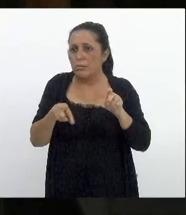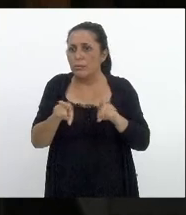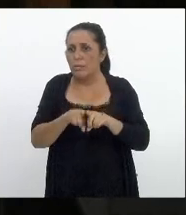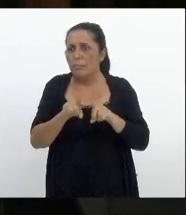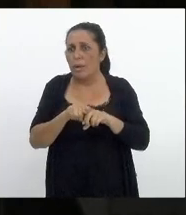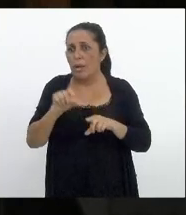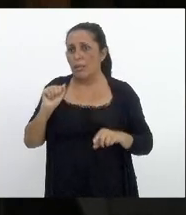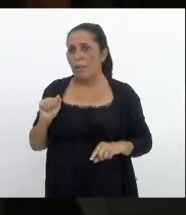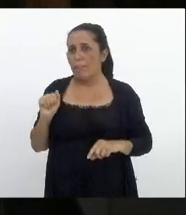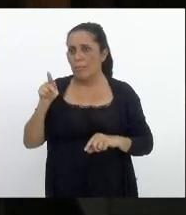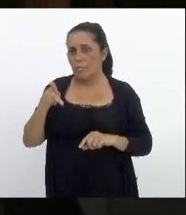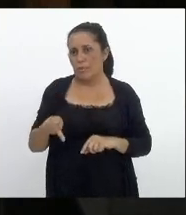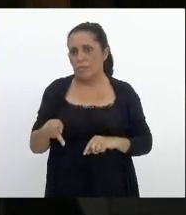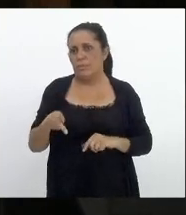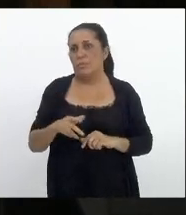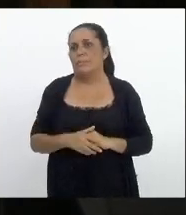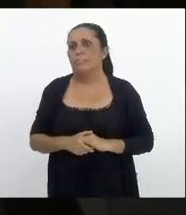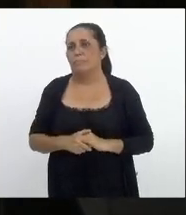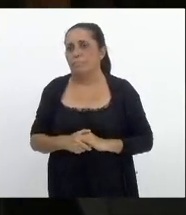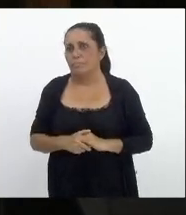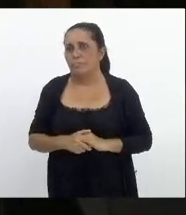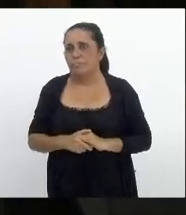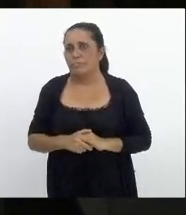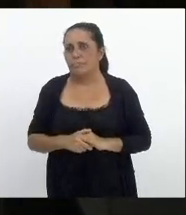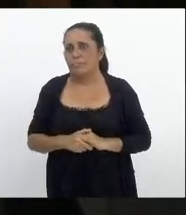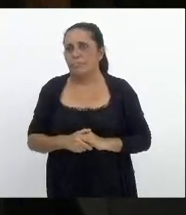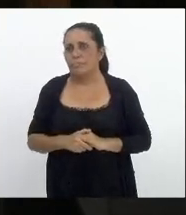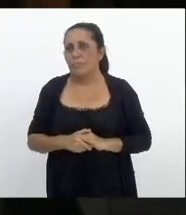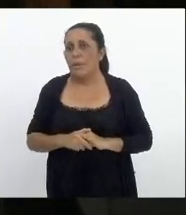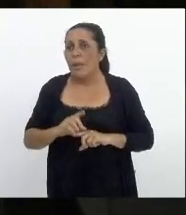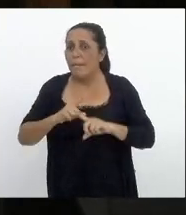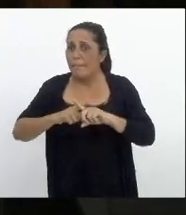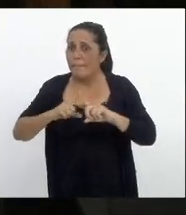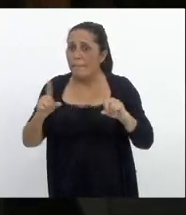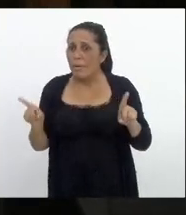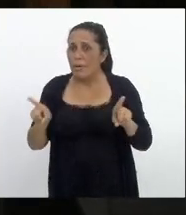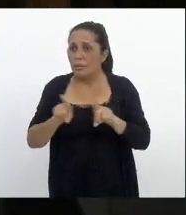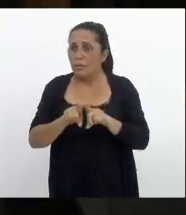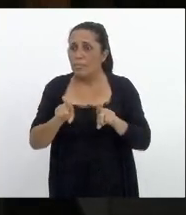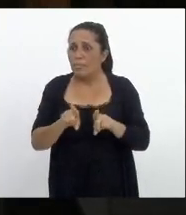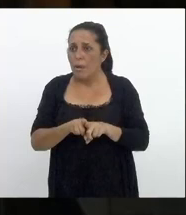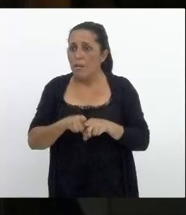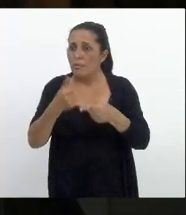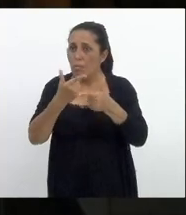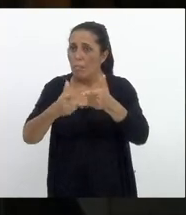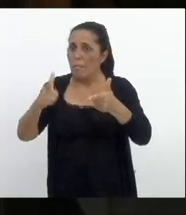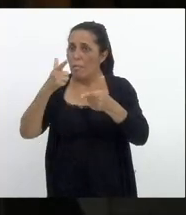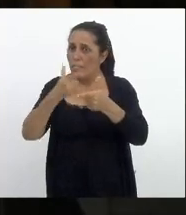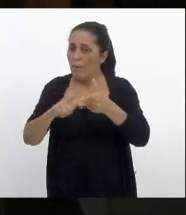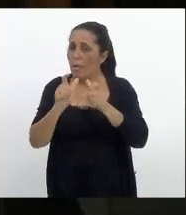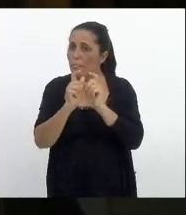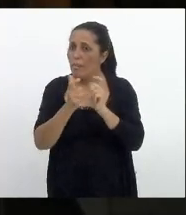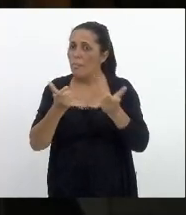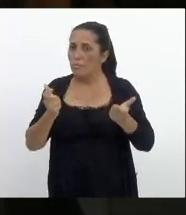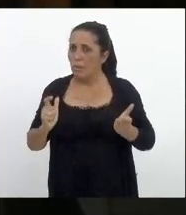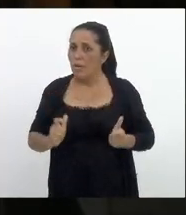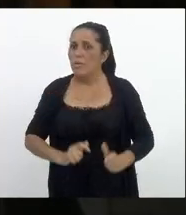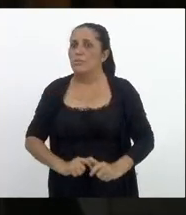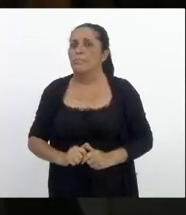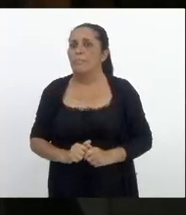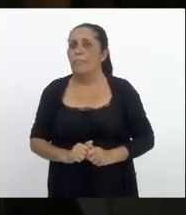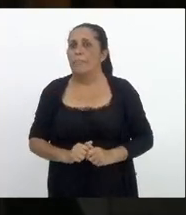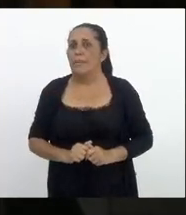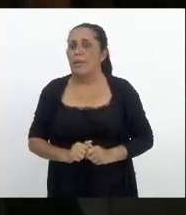aposentadoria mas também tem um problema muito grande que diz